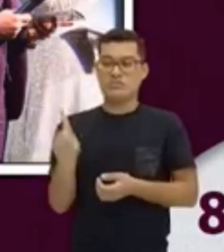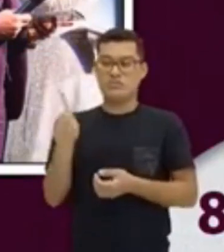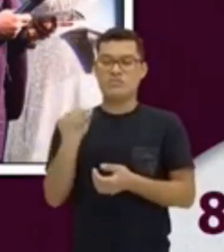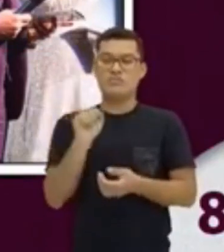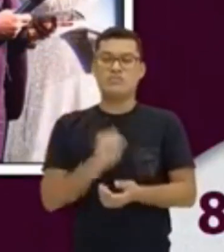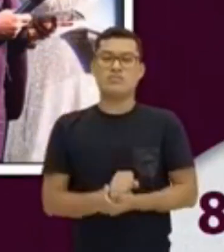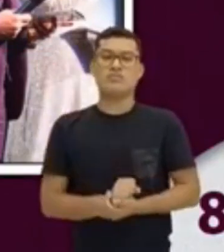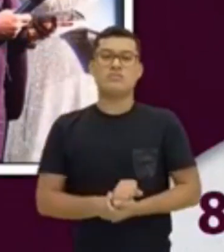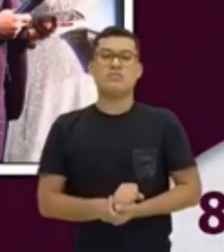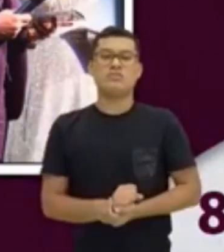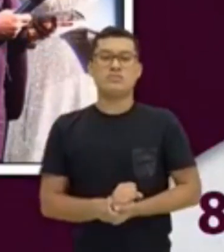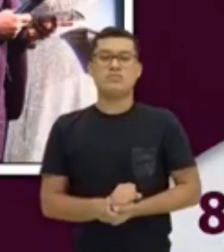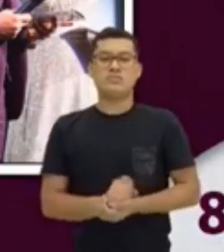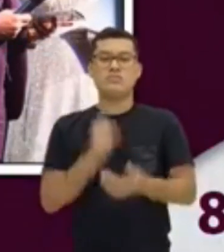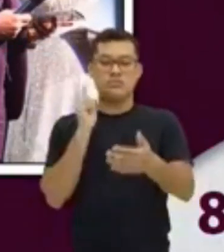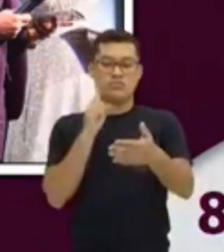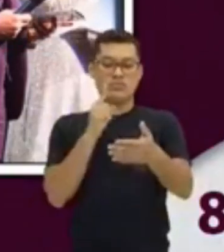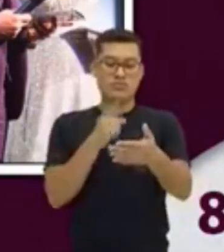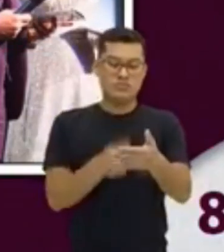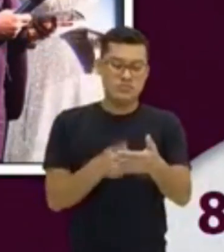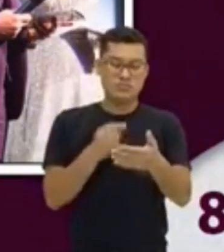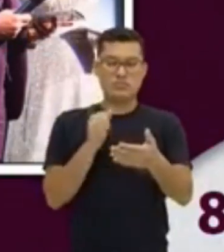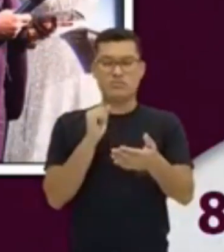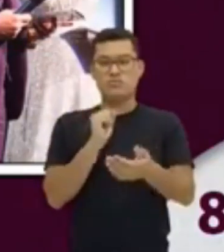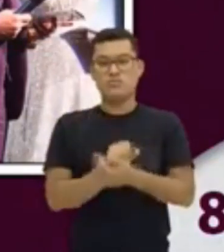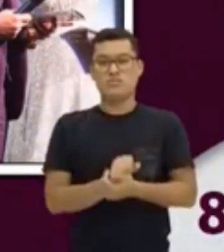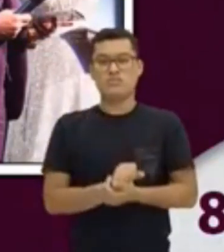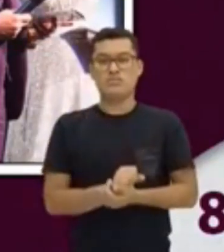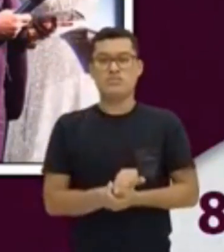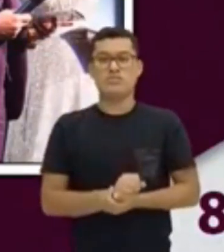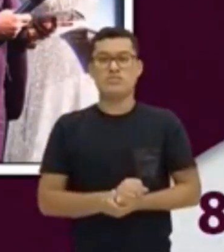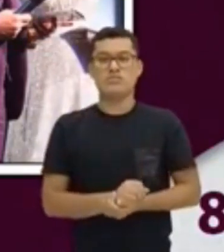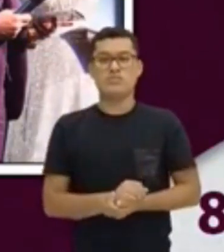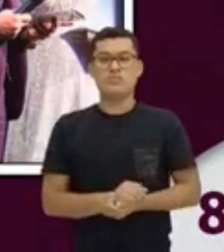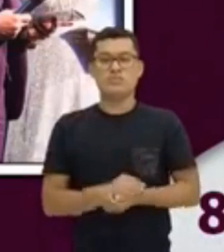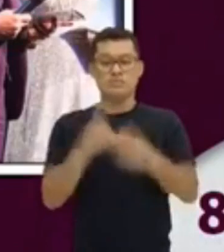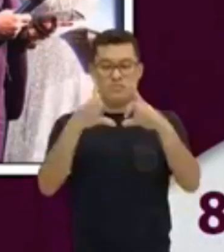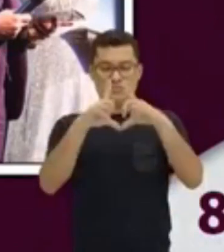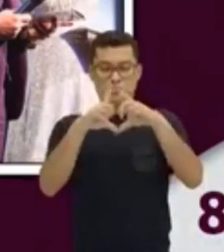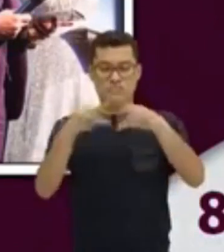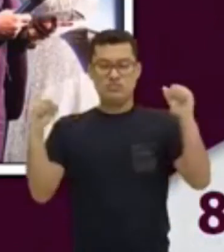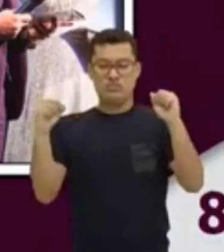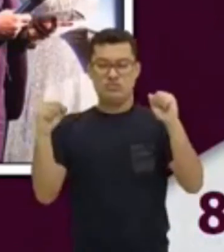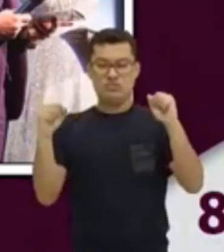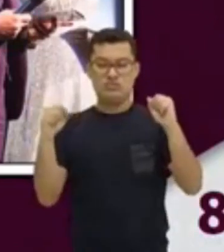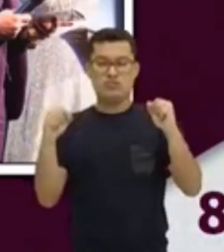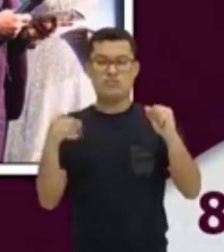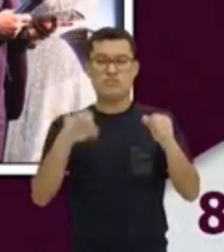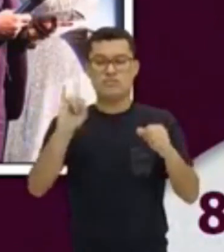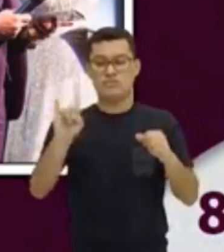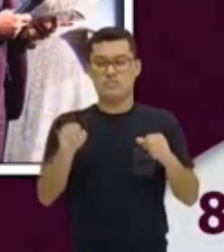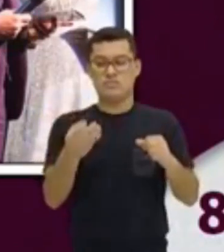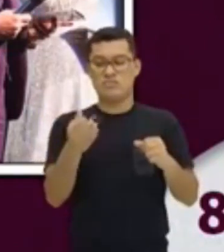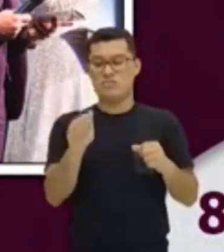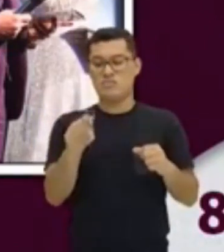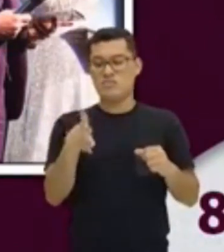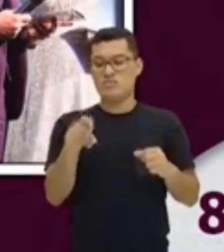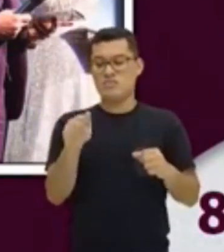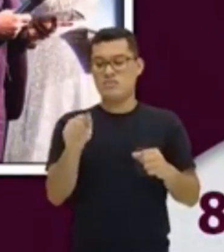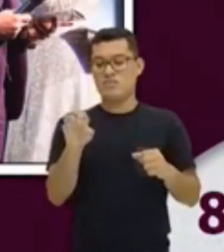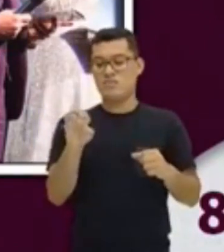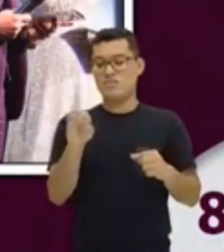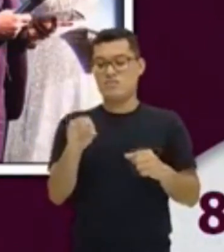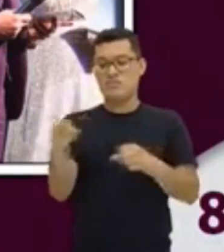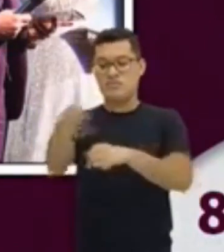Ele está apontando, de Hong Kong. Então, esse chamado é para mostrar que existem